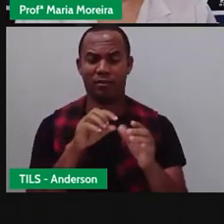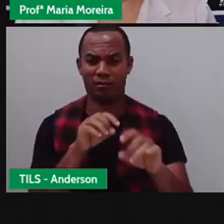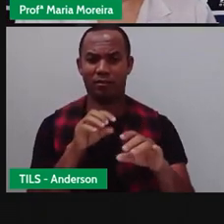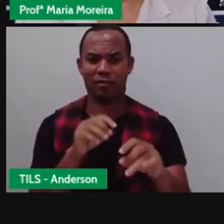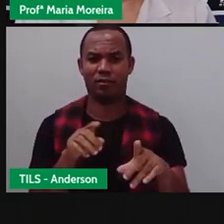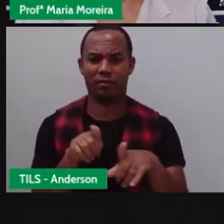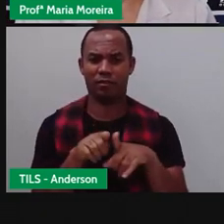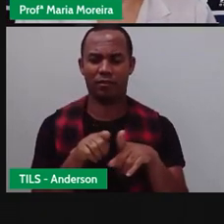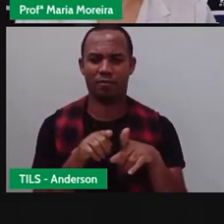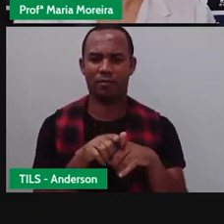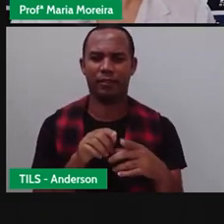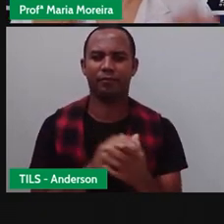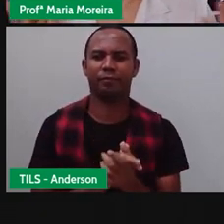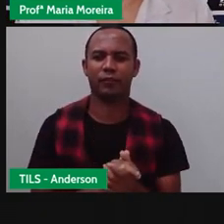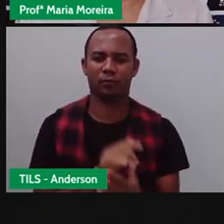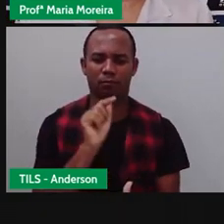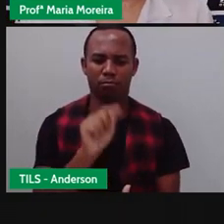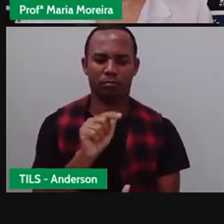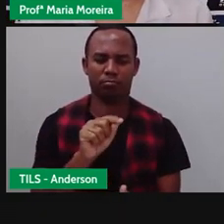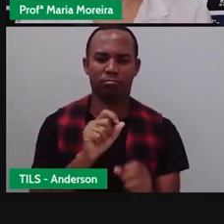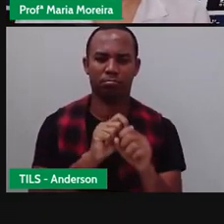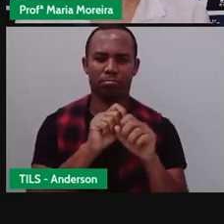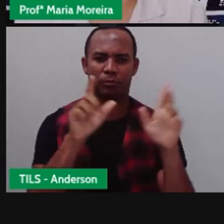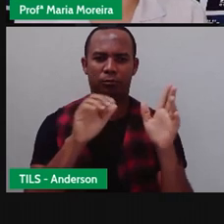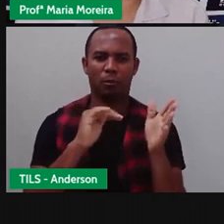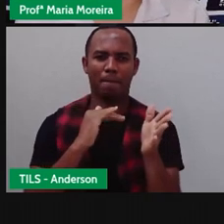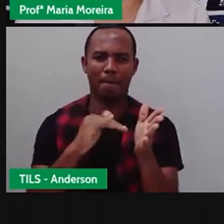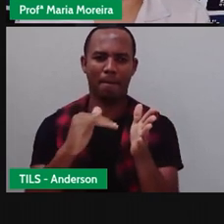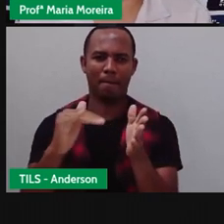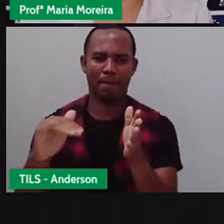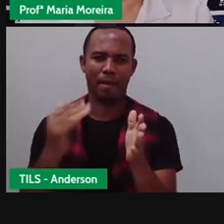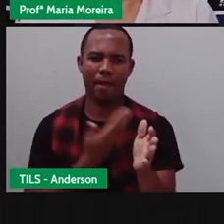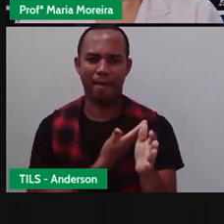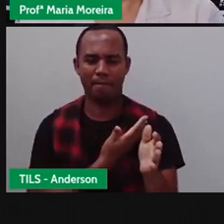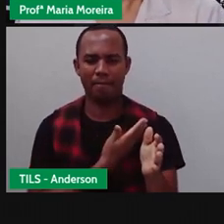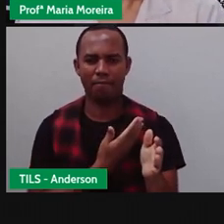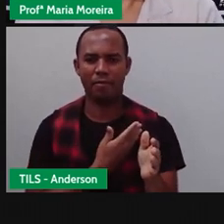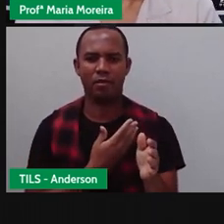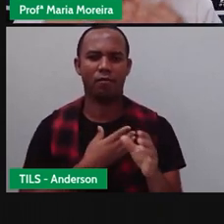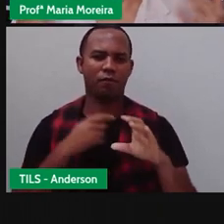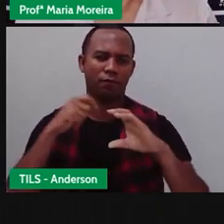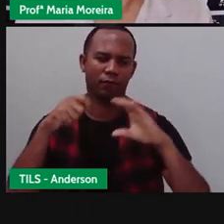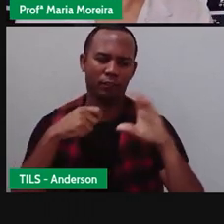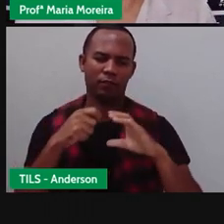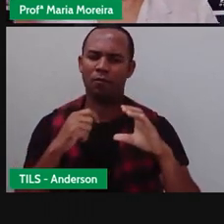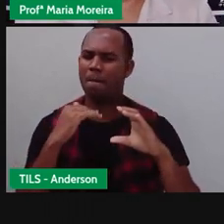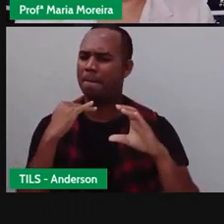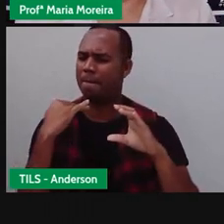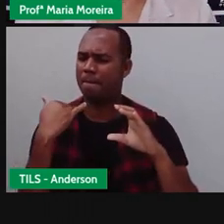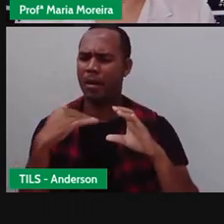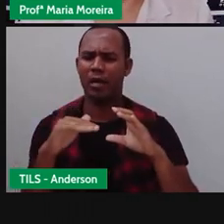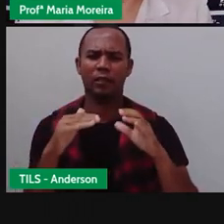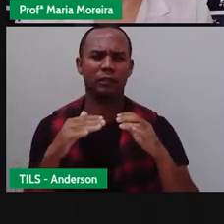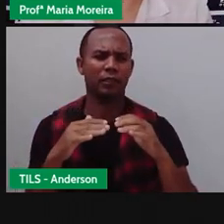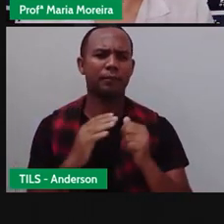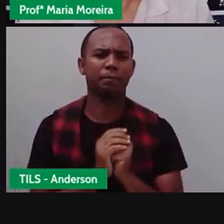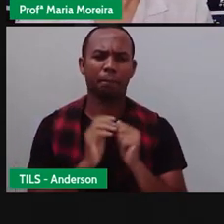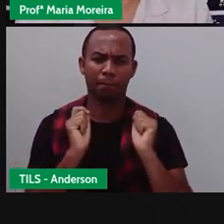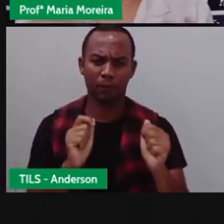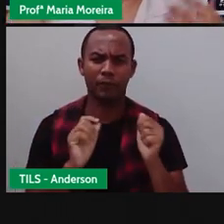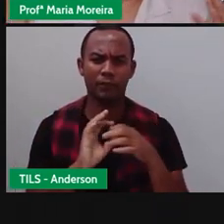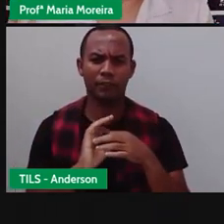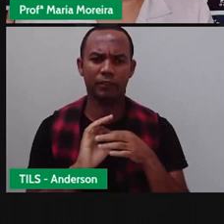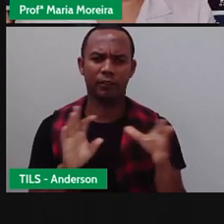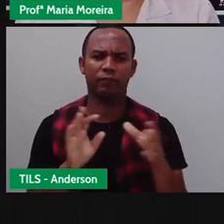receber as nossas notificações, compartilha o nosso vídeo aí com seus amigos, né? Não importa se é da rede municipal ou não,